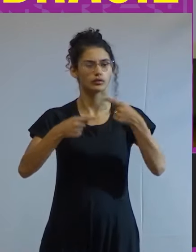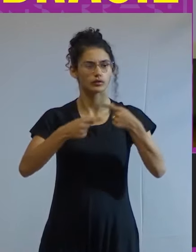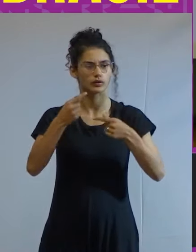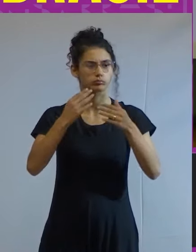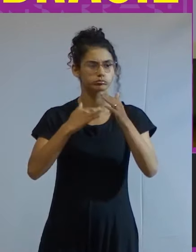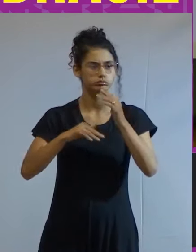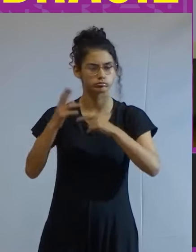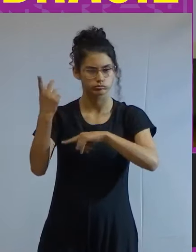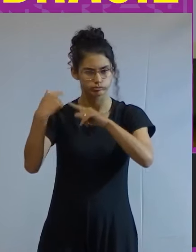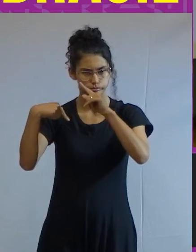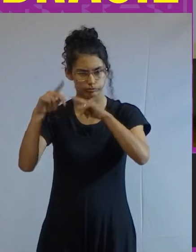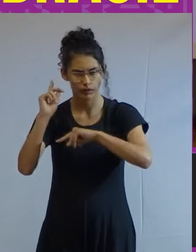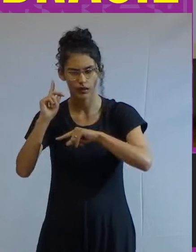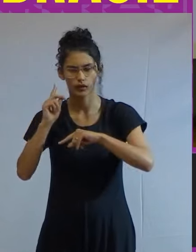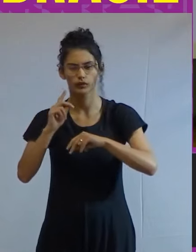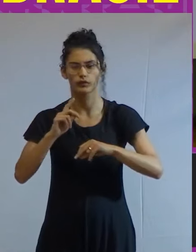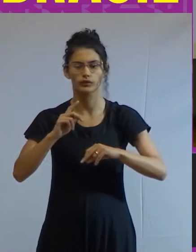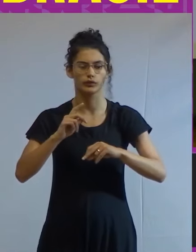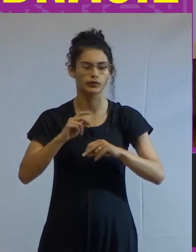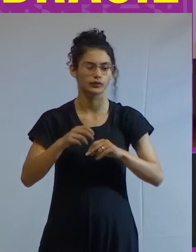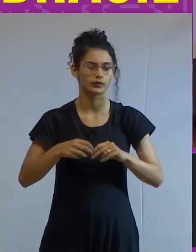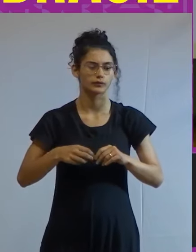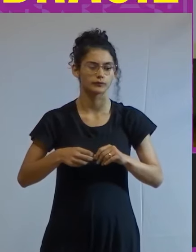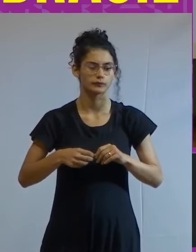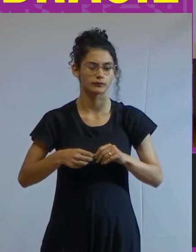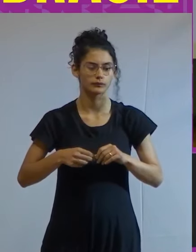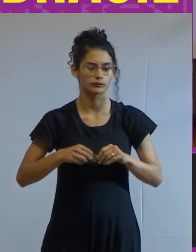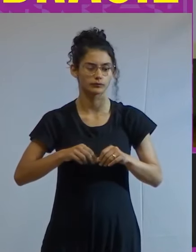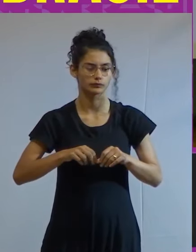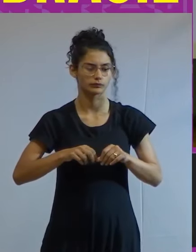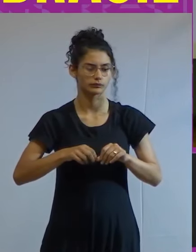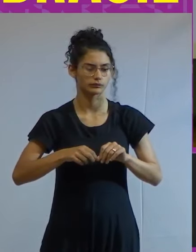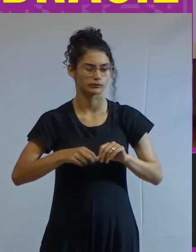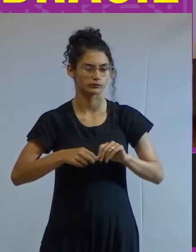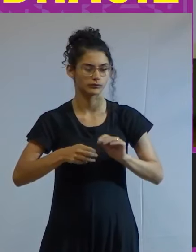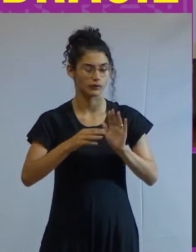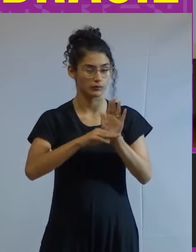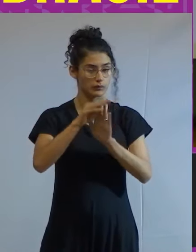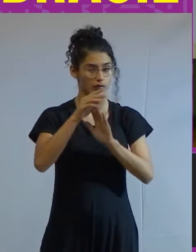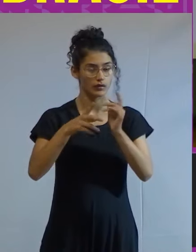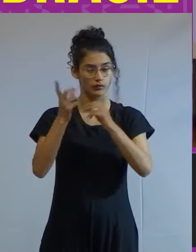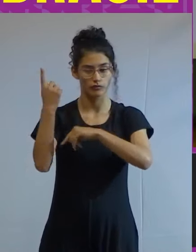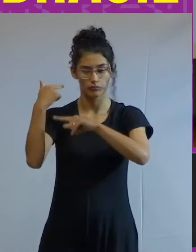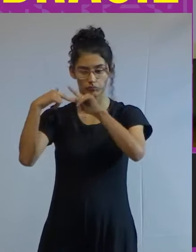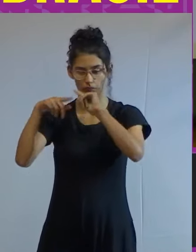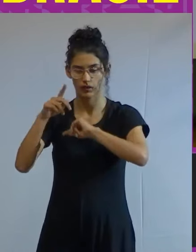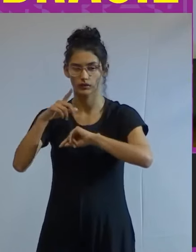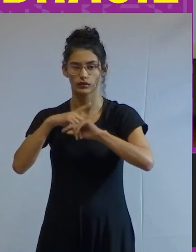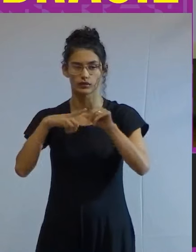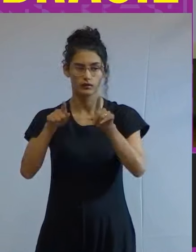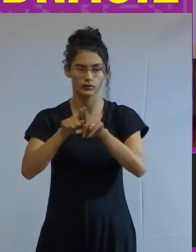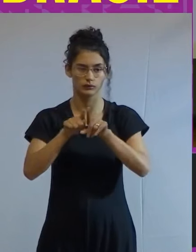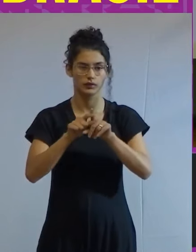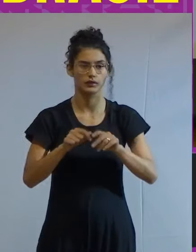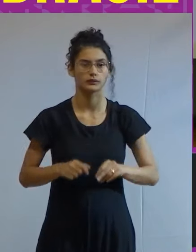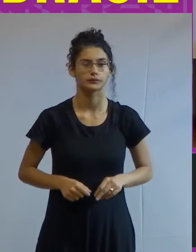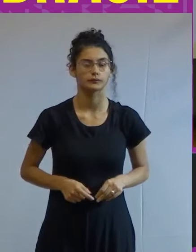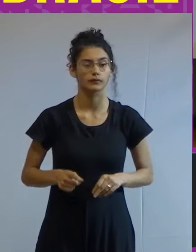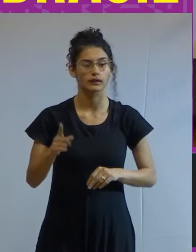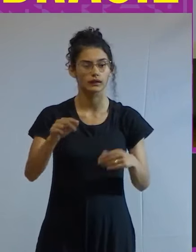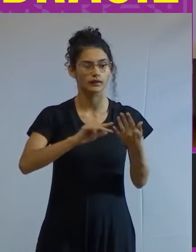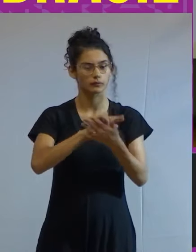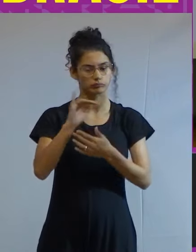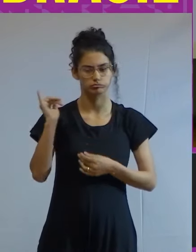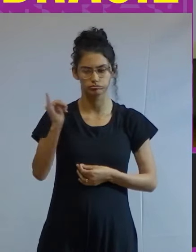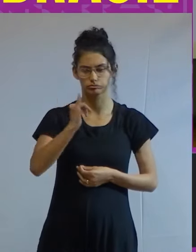discussão sobre desculpa toda a discussão sobre decrescimento toda a discussão sobre crescimento zero que são muito